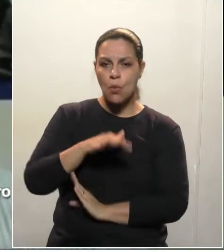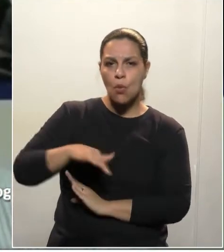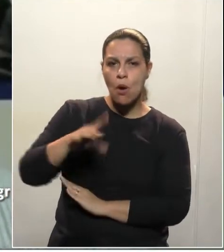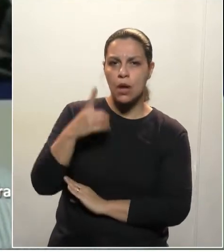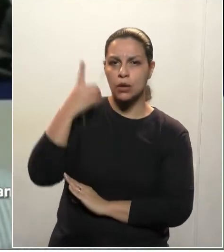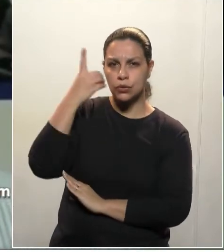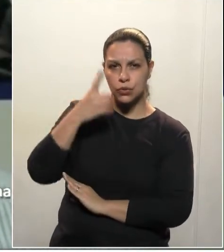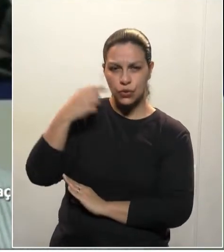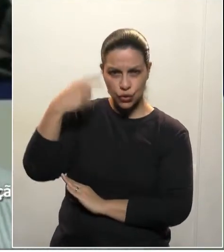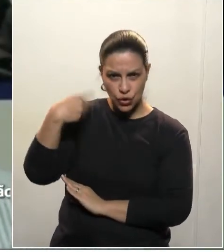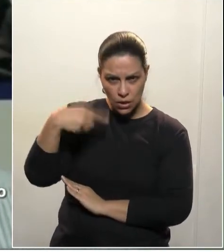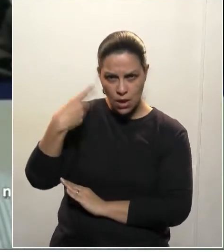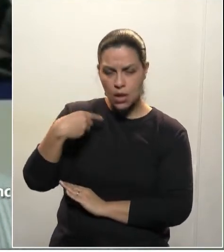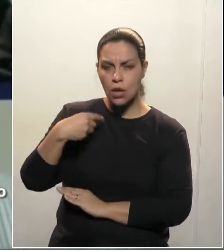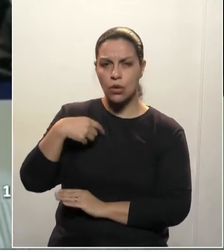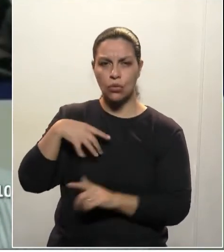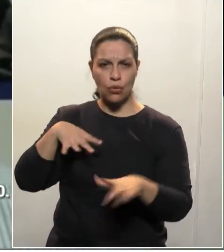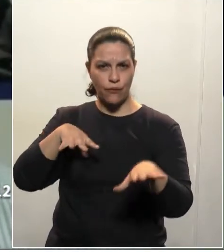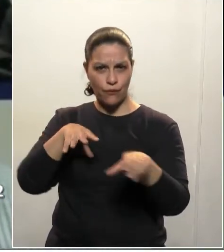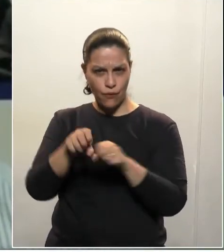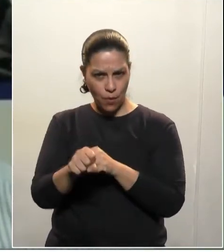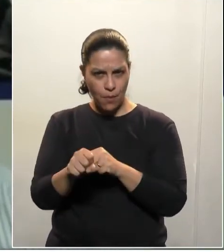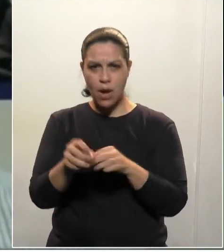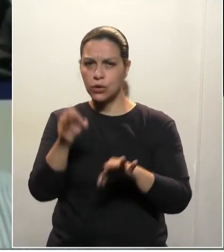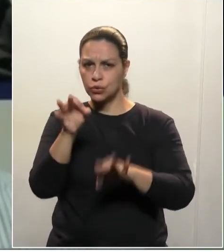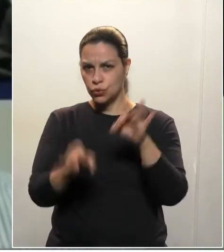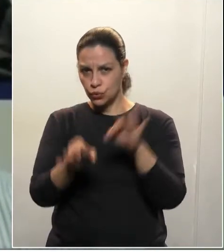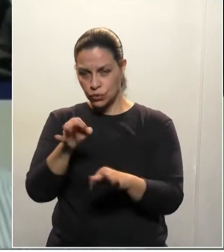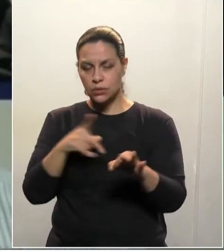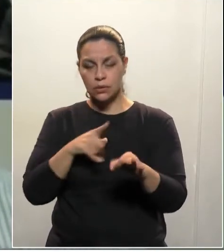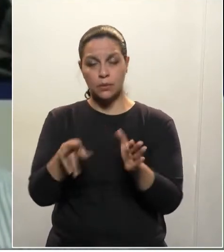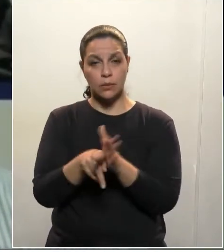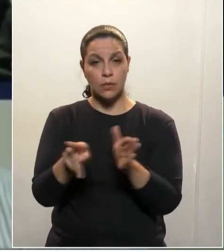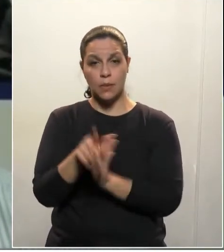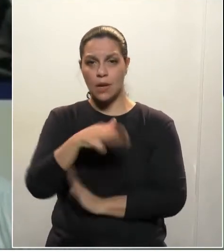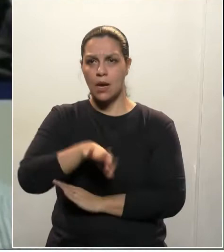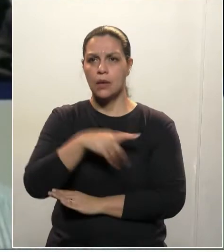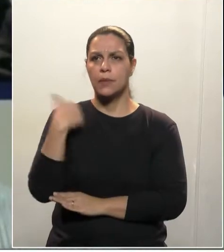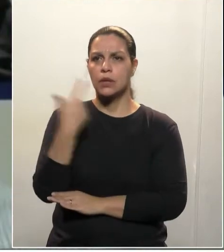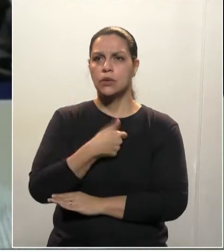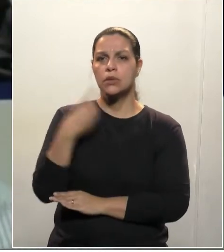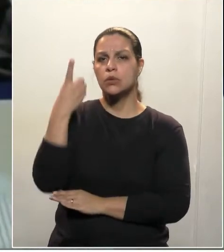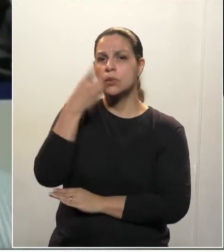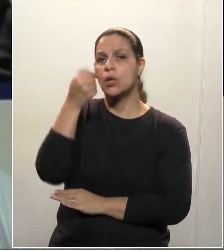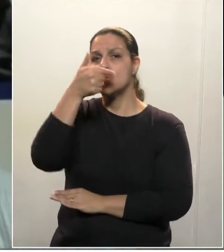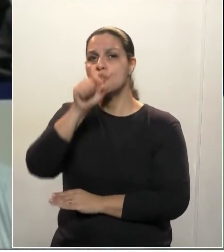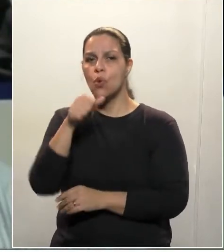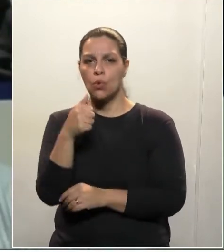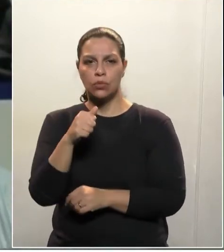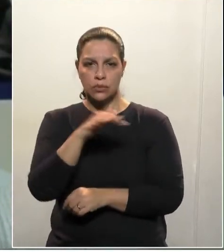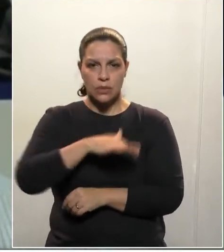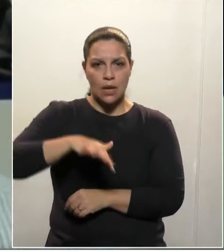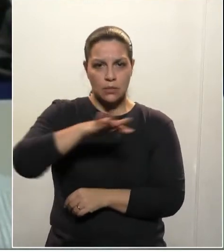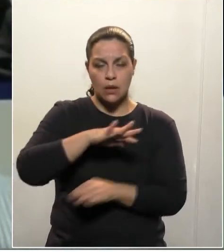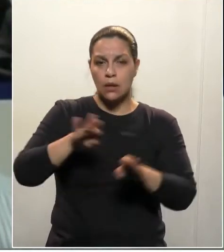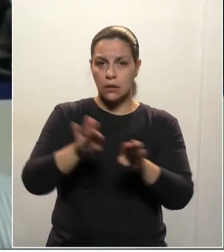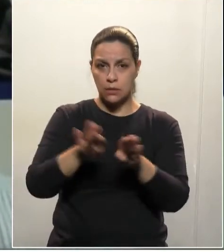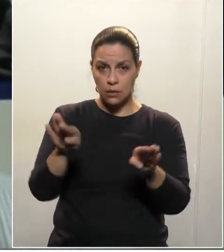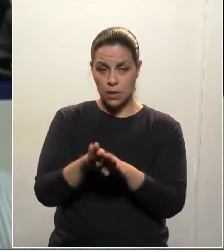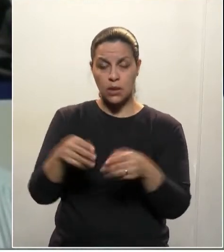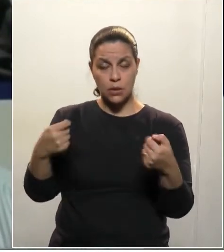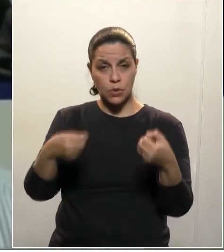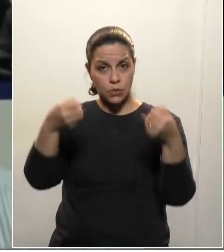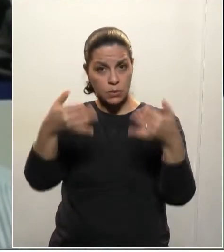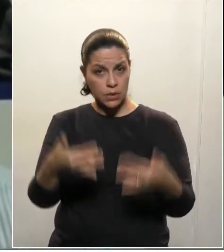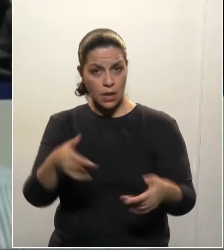do direito, de formação jurídica, que isso pode parecer até muito simplista, mas como tem deputado que vem de outras áreas, eu me sinto da obrigação, também para